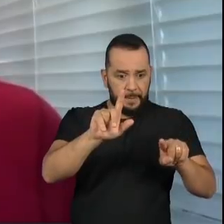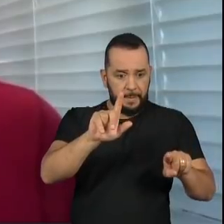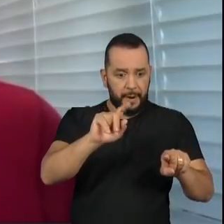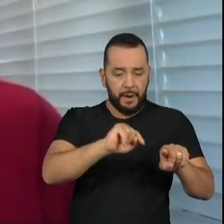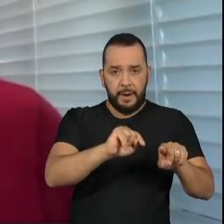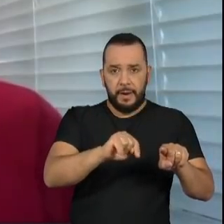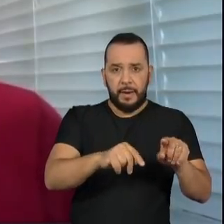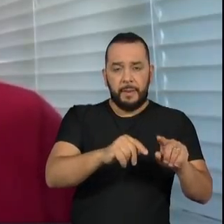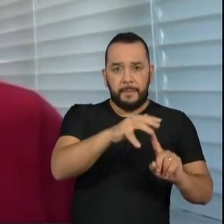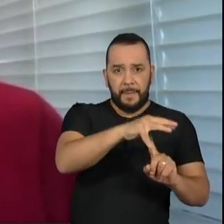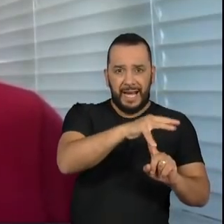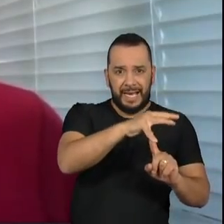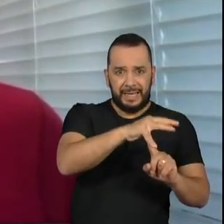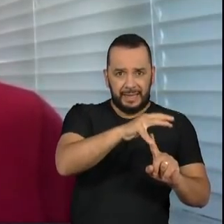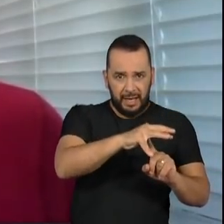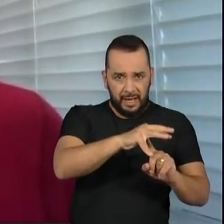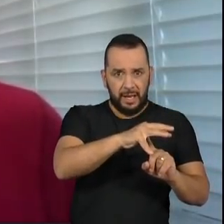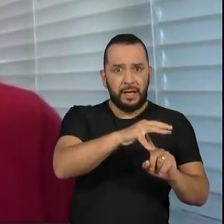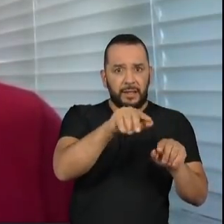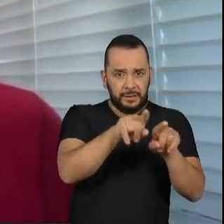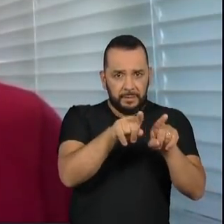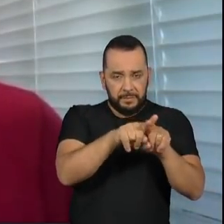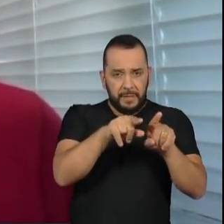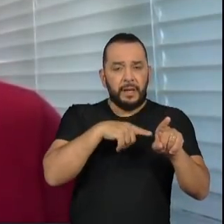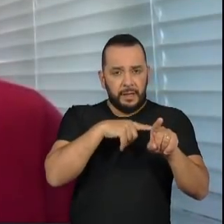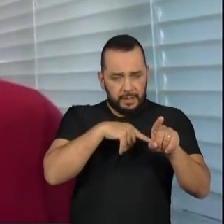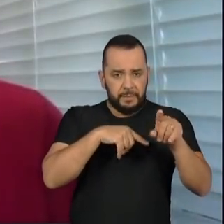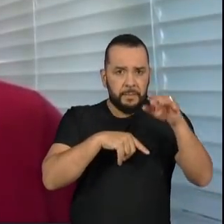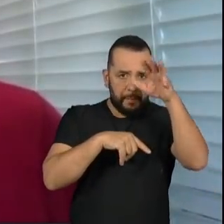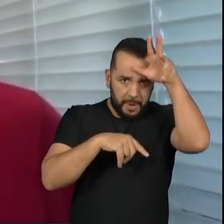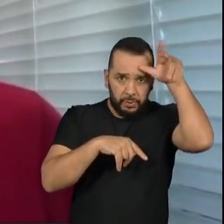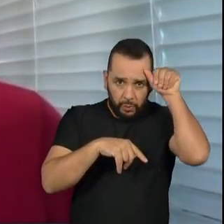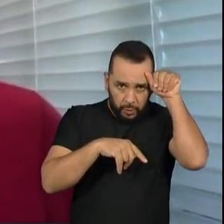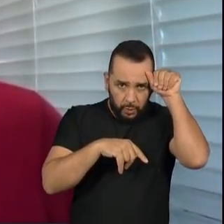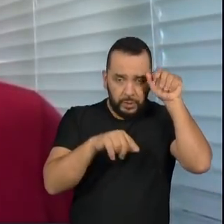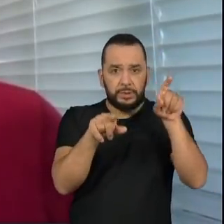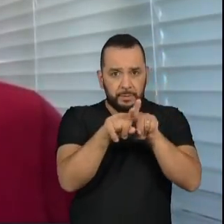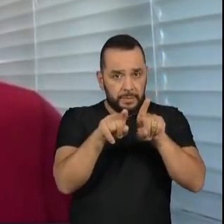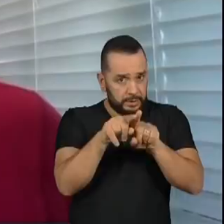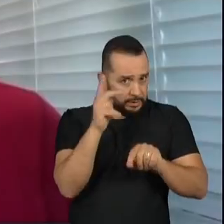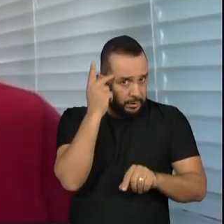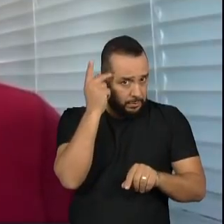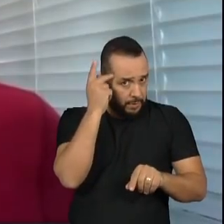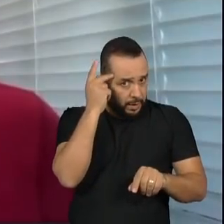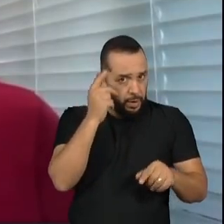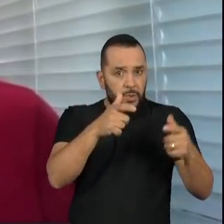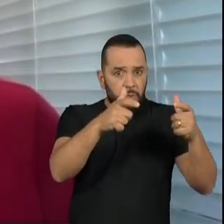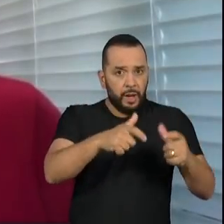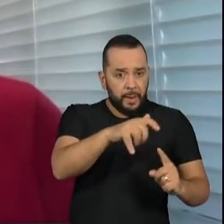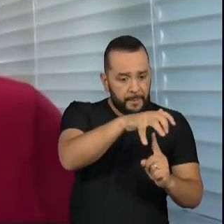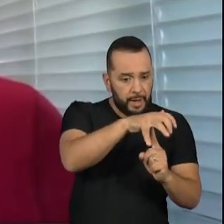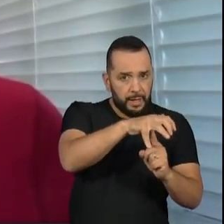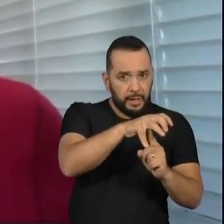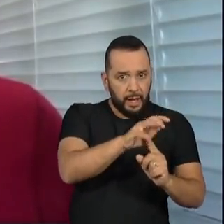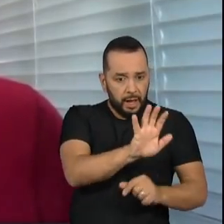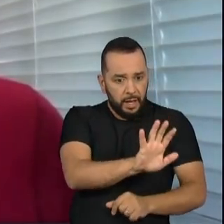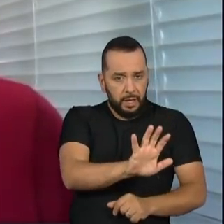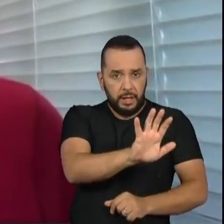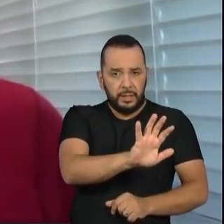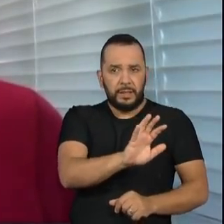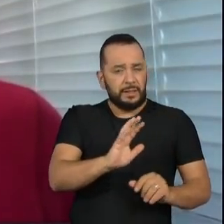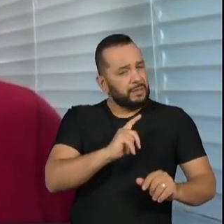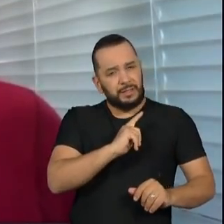incluindo parte do Mato Grosso, São Paulo, o próprio estado do Paraná. Ou seja, são vários